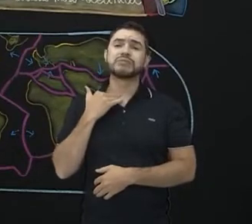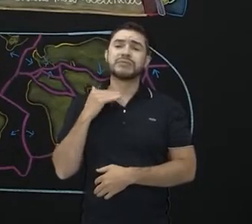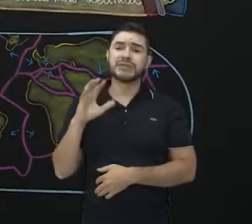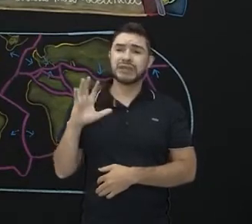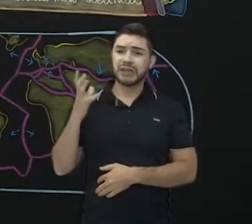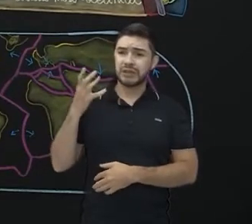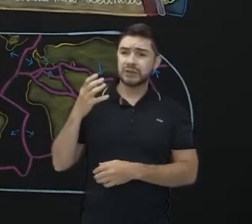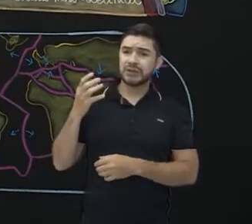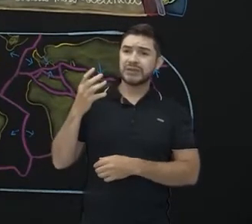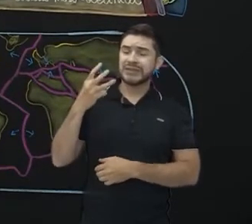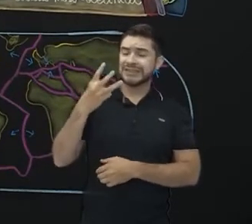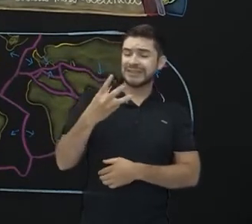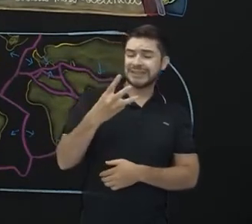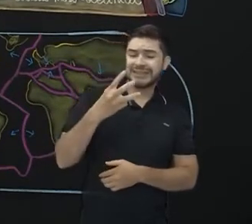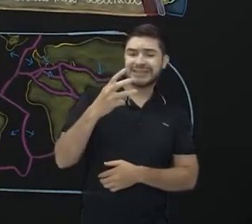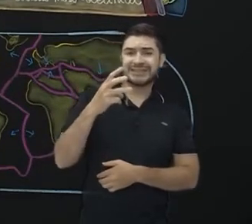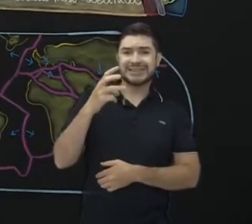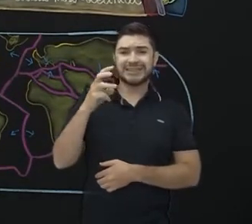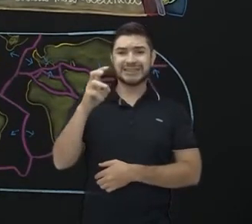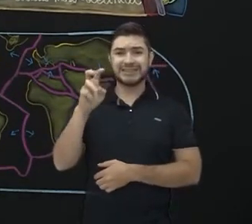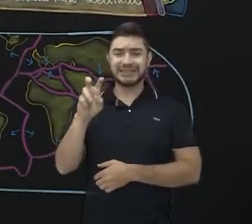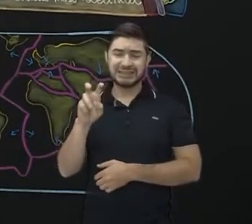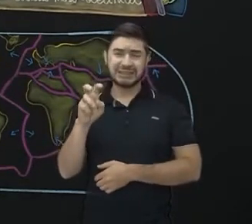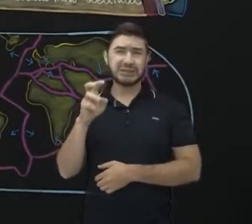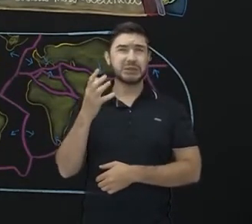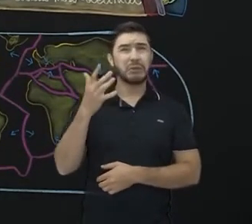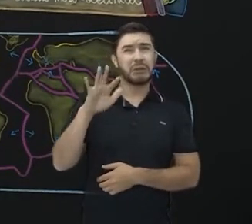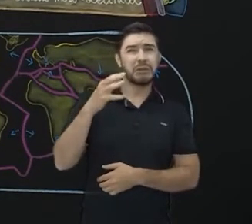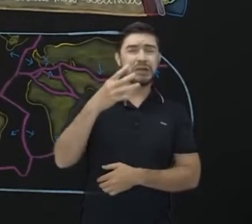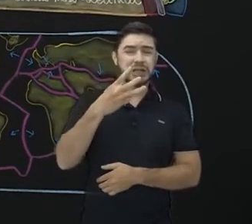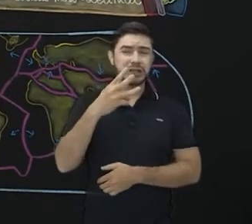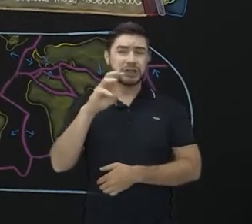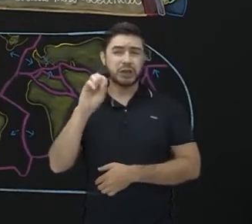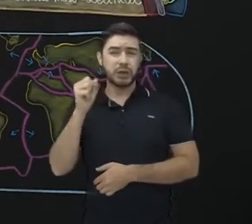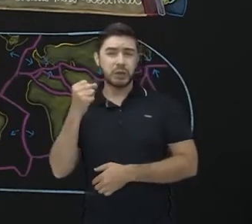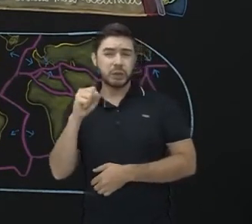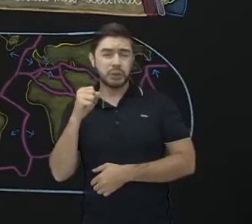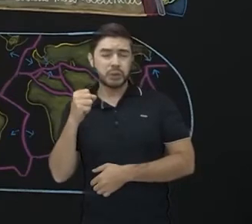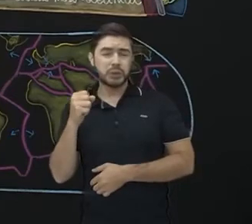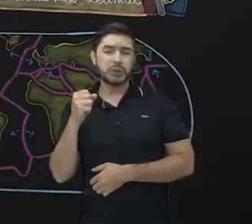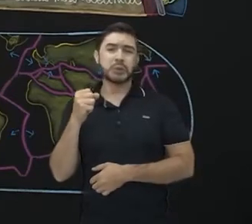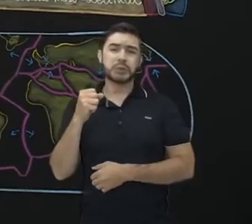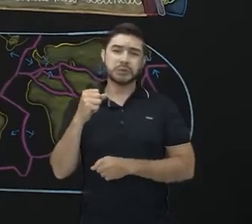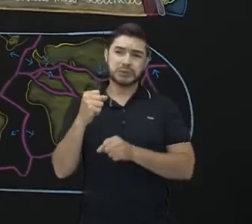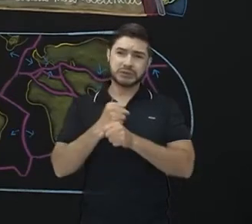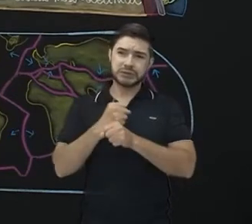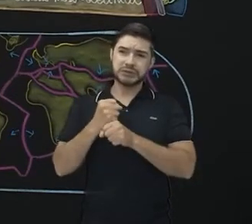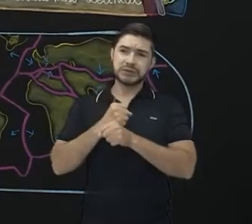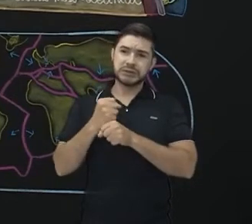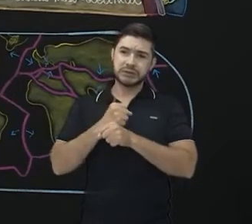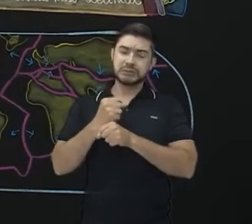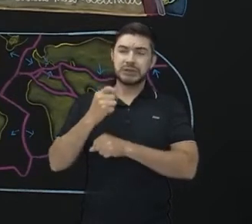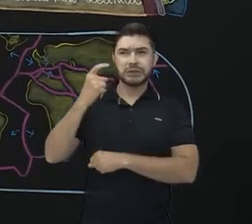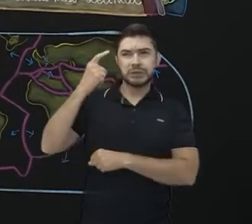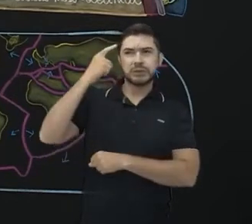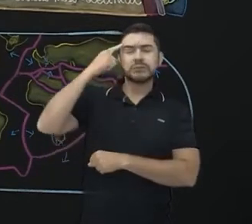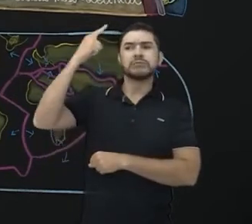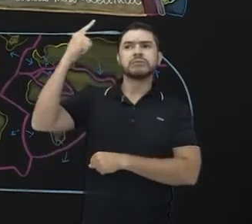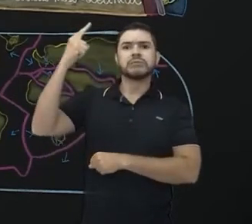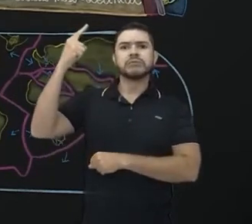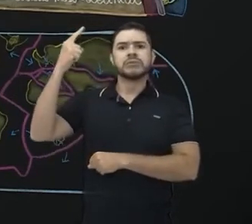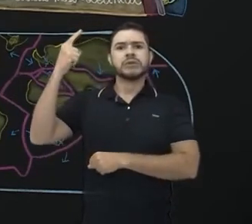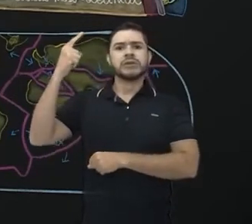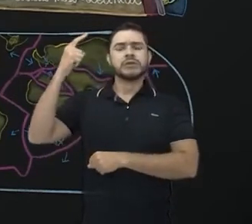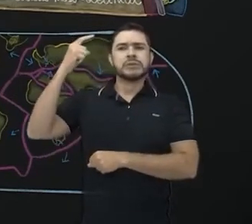35, 38 anos, mais ou menos, para que essa ideia comece a